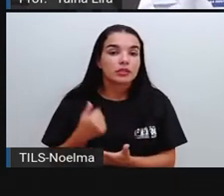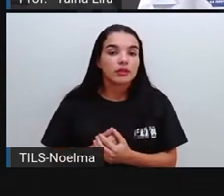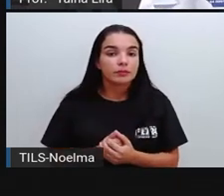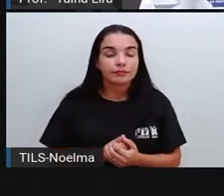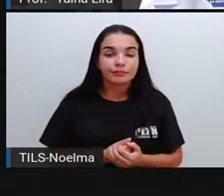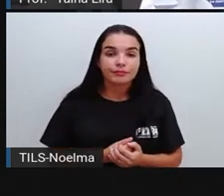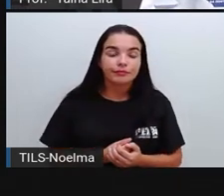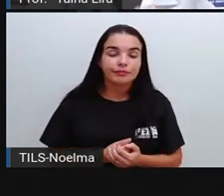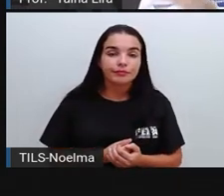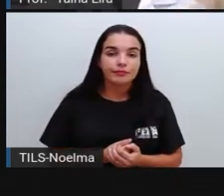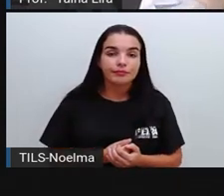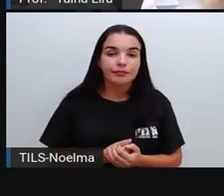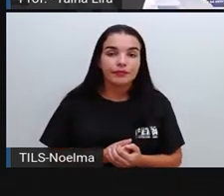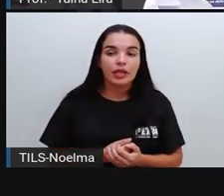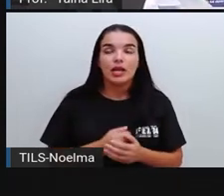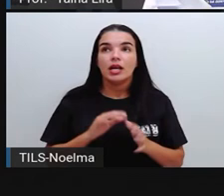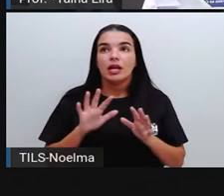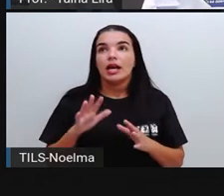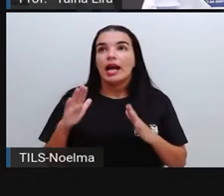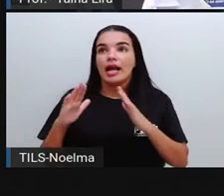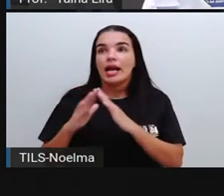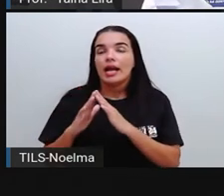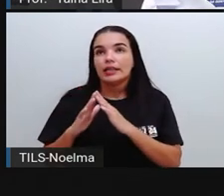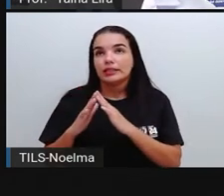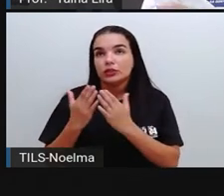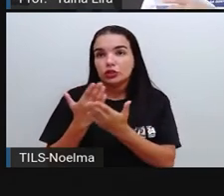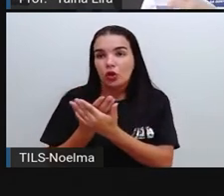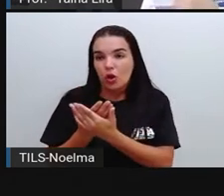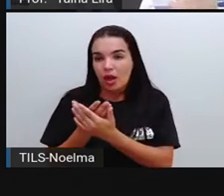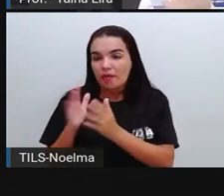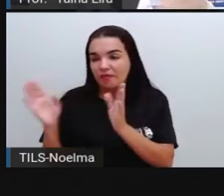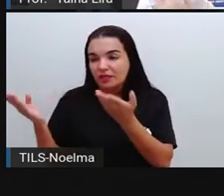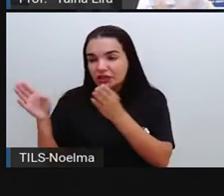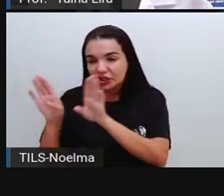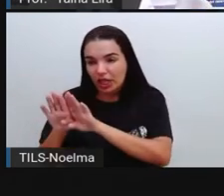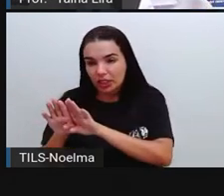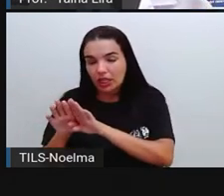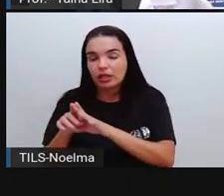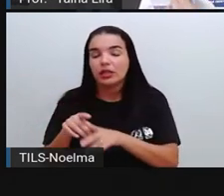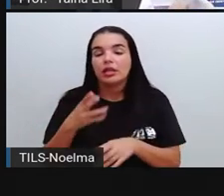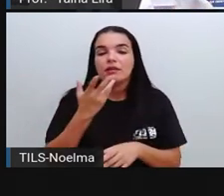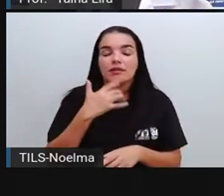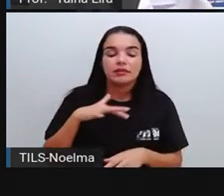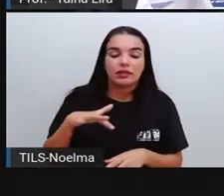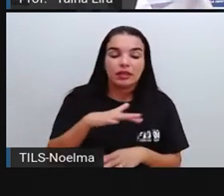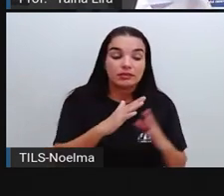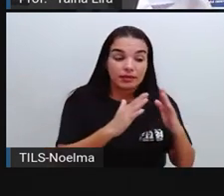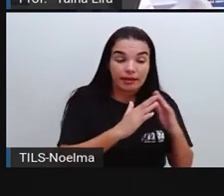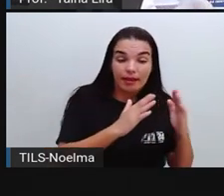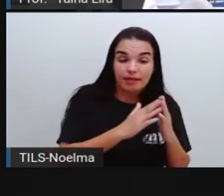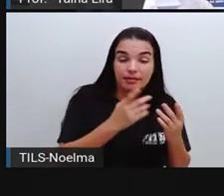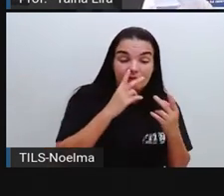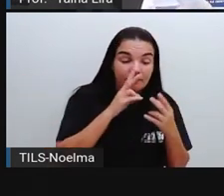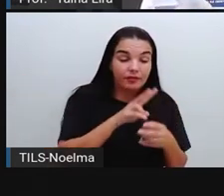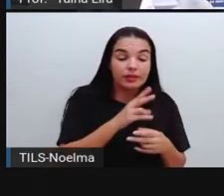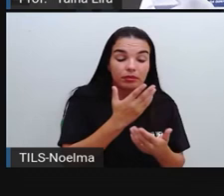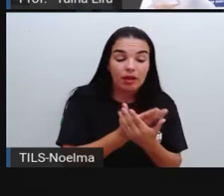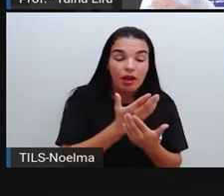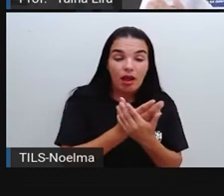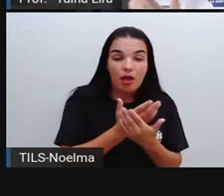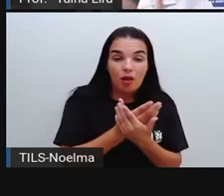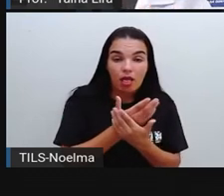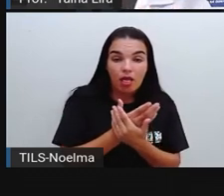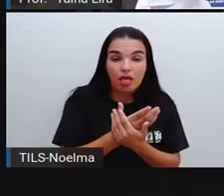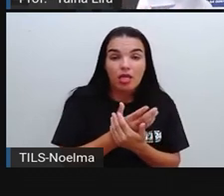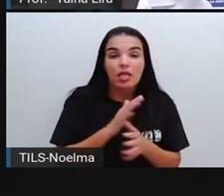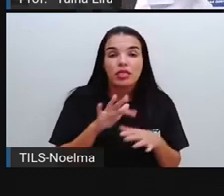estavam, né? Assistindo aula em casa, muitas não estavam se exercitando também. O exercício também é